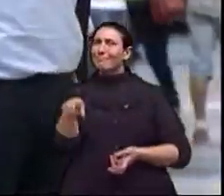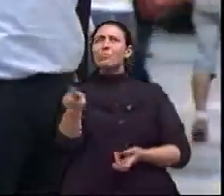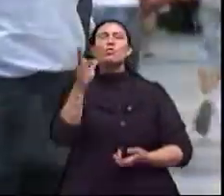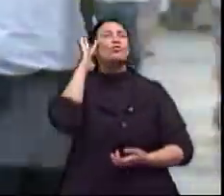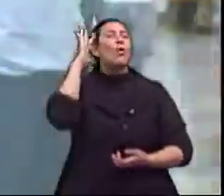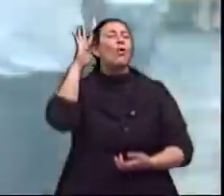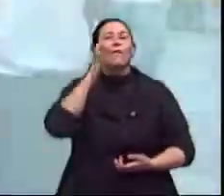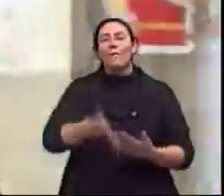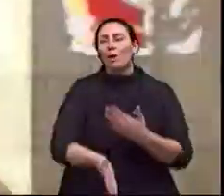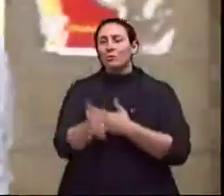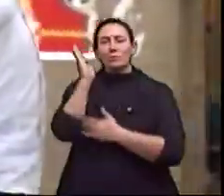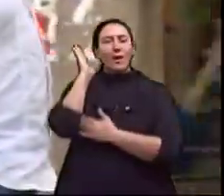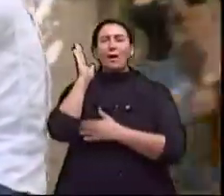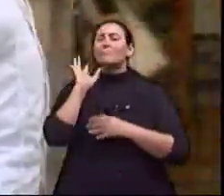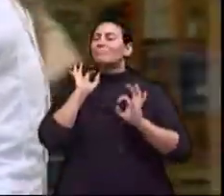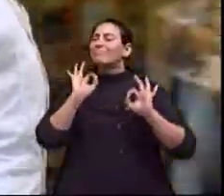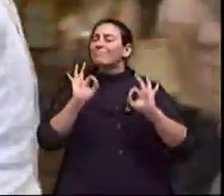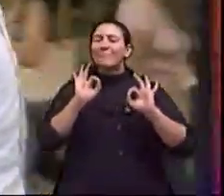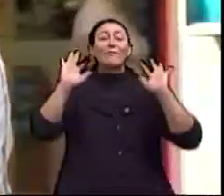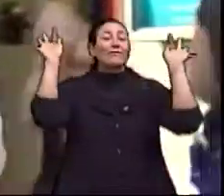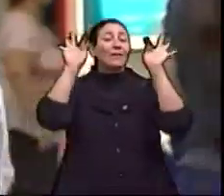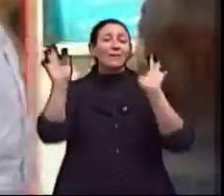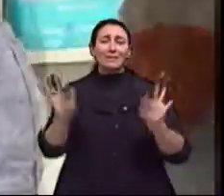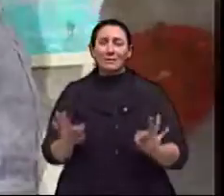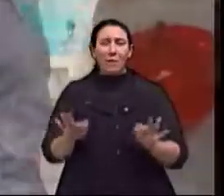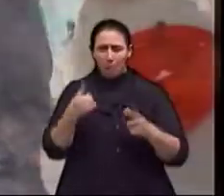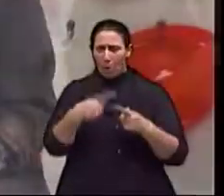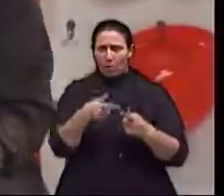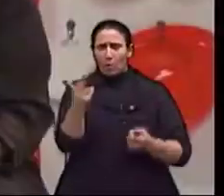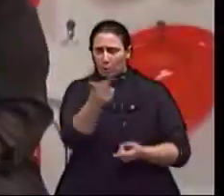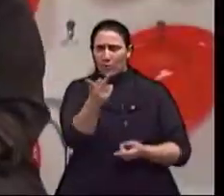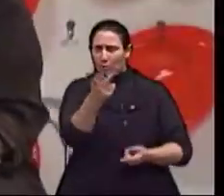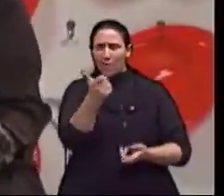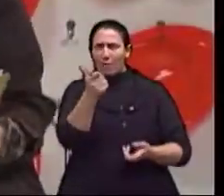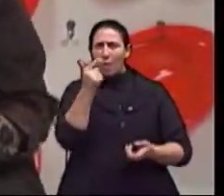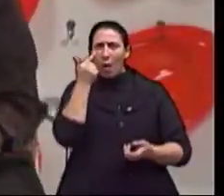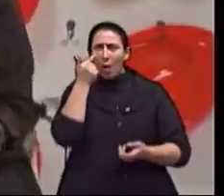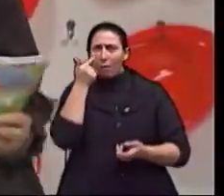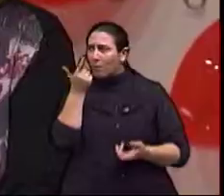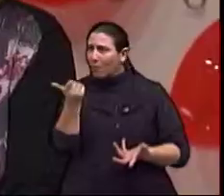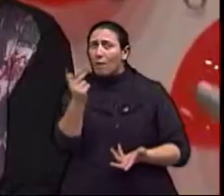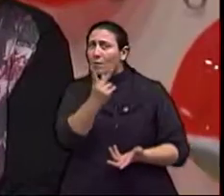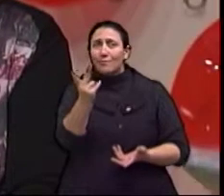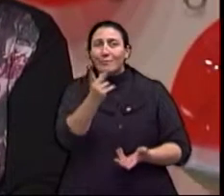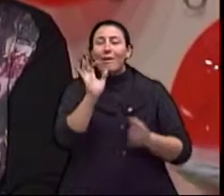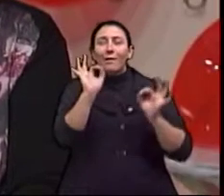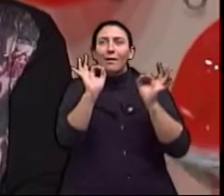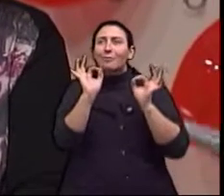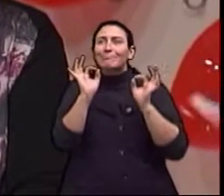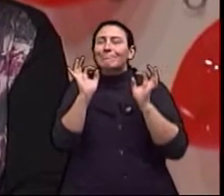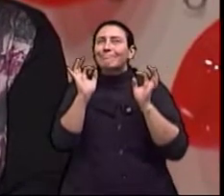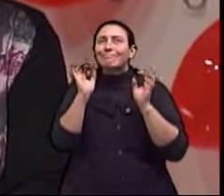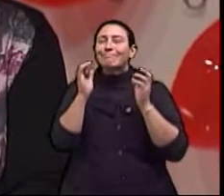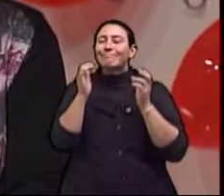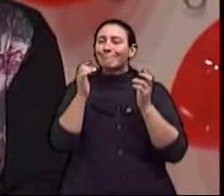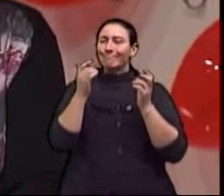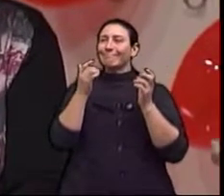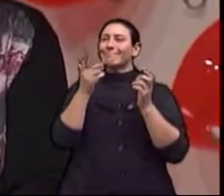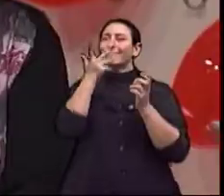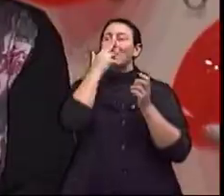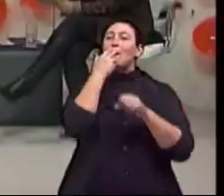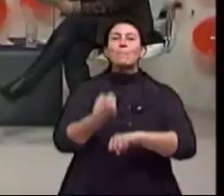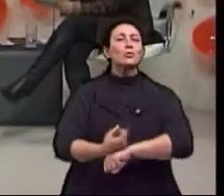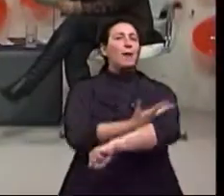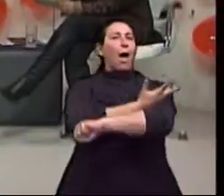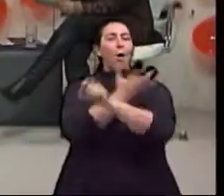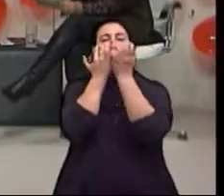alegria, digamos assim, as respostas. noto em vocês, vocês não estão vendo aqui de pertinho o brilho nos olhos delas, delas, realmente